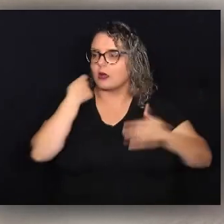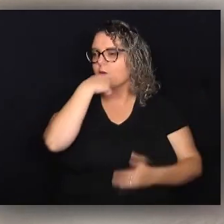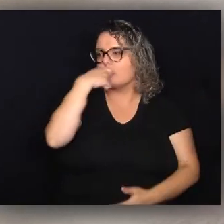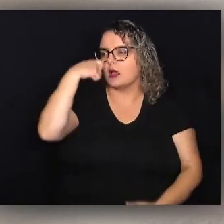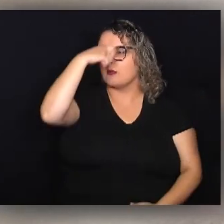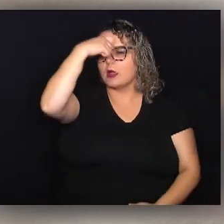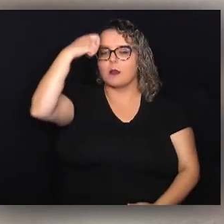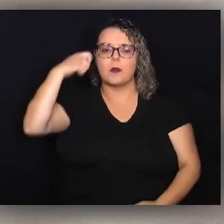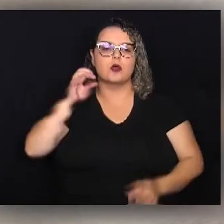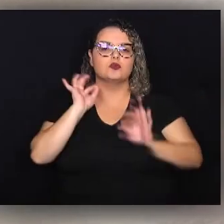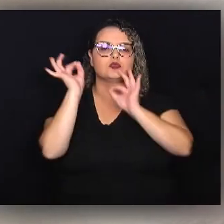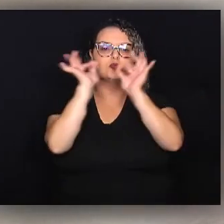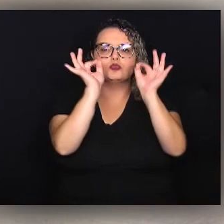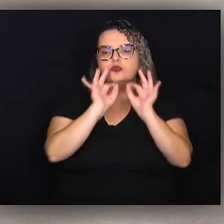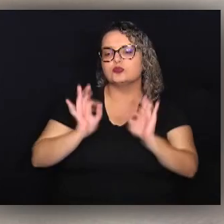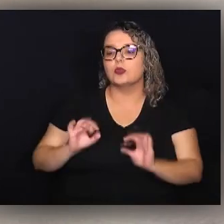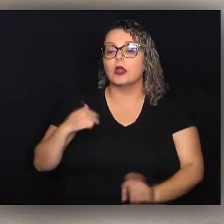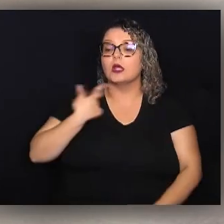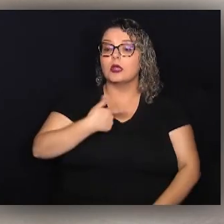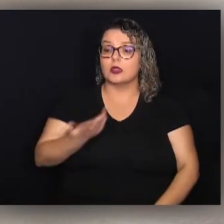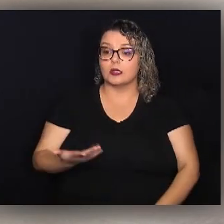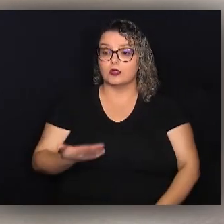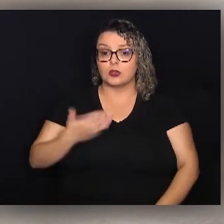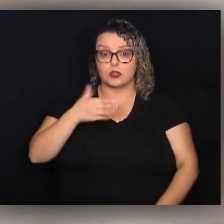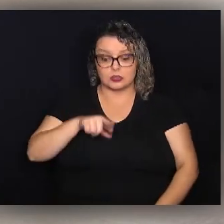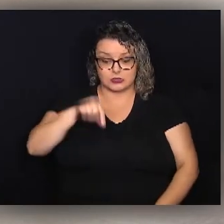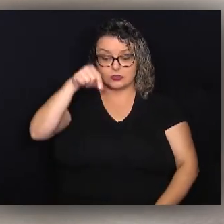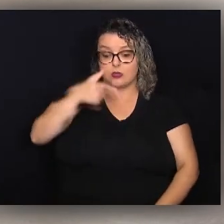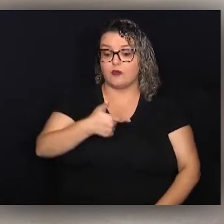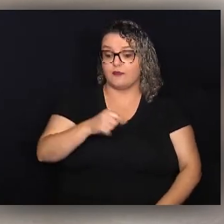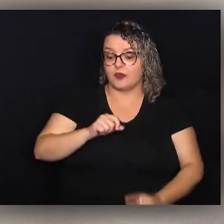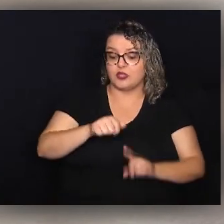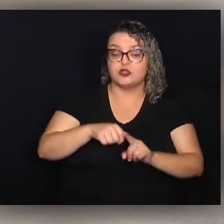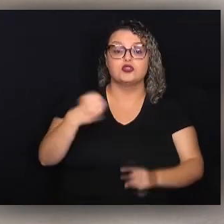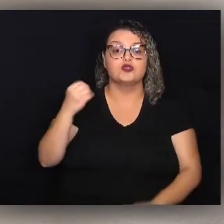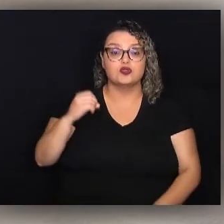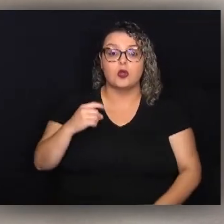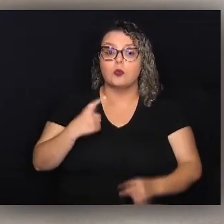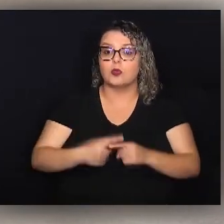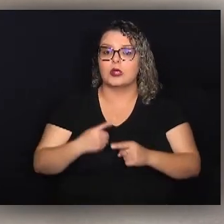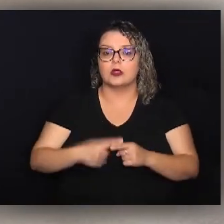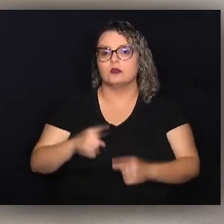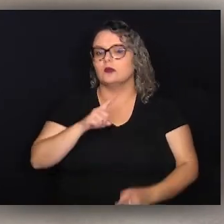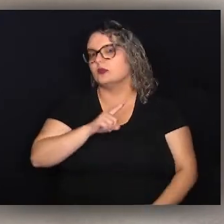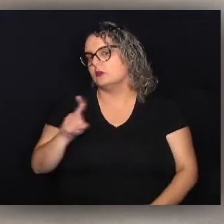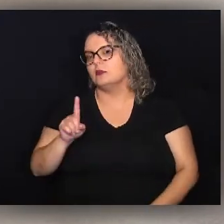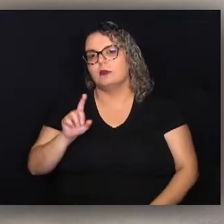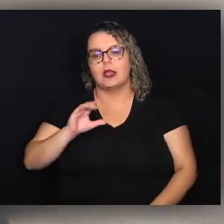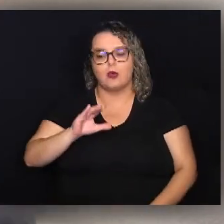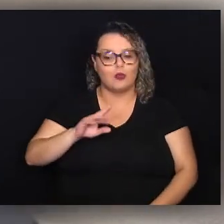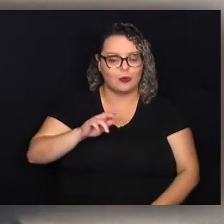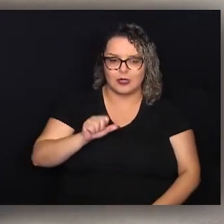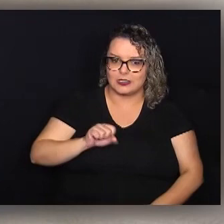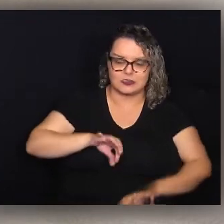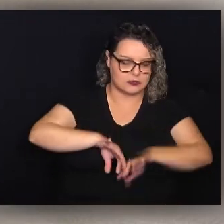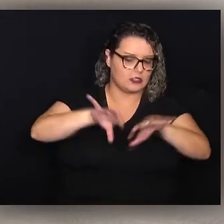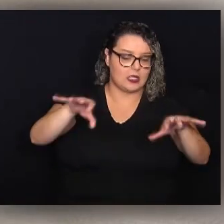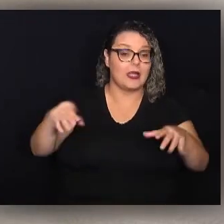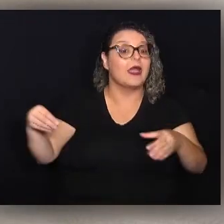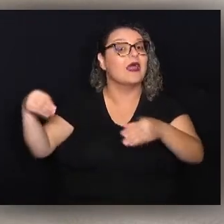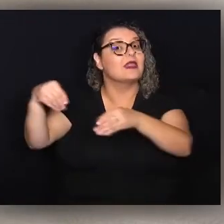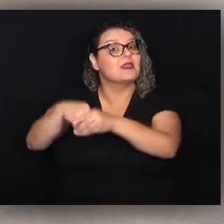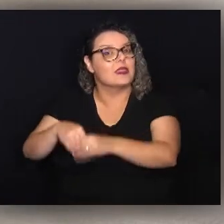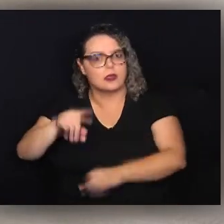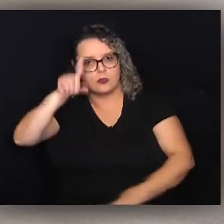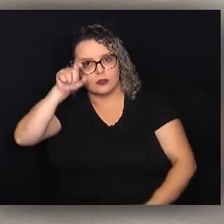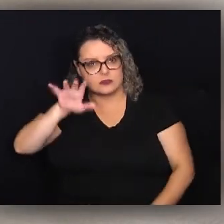maquiando elas. Então nós escolhemos o 20 de outubro, porque isso não é questão do CRAS, isso já é